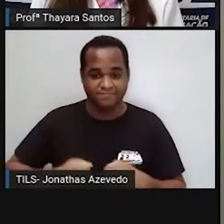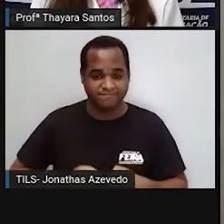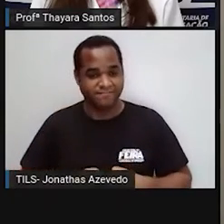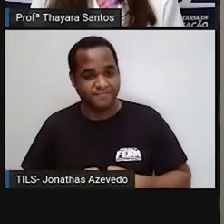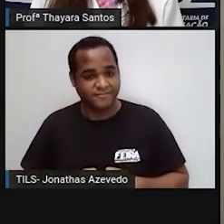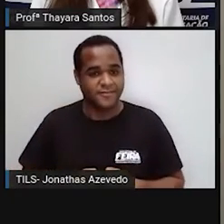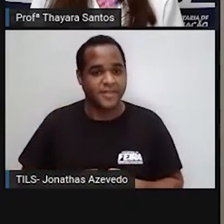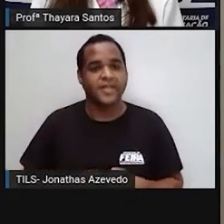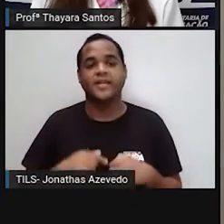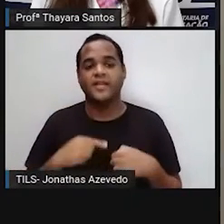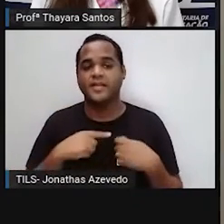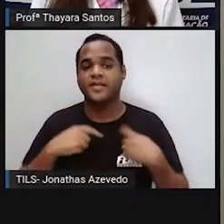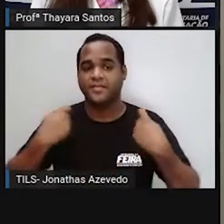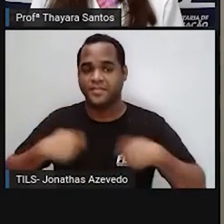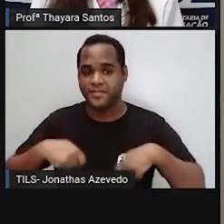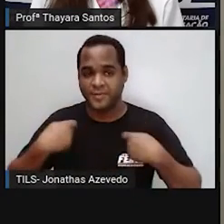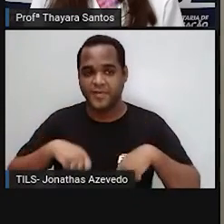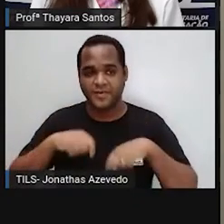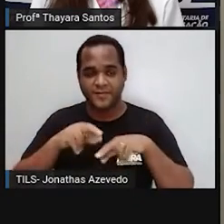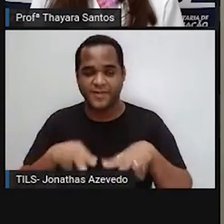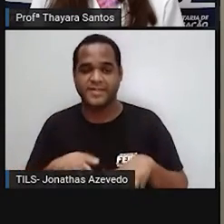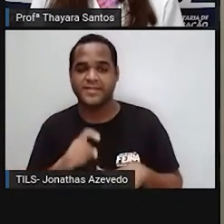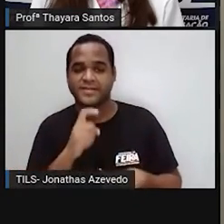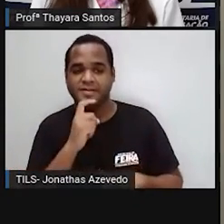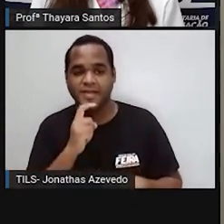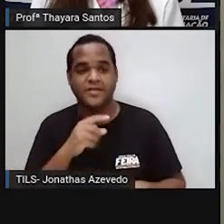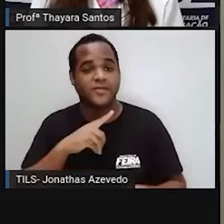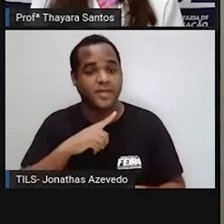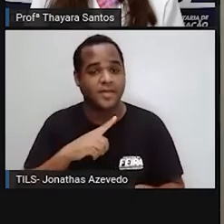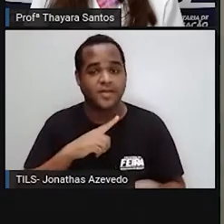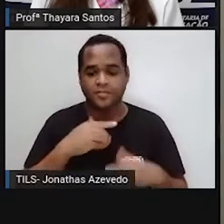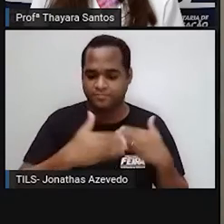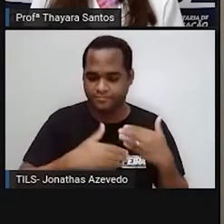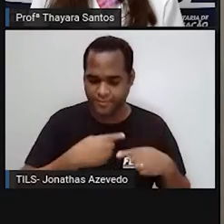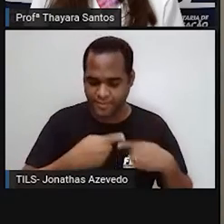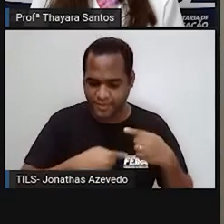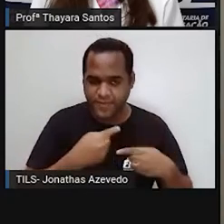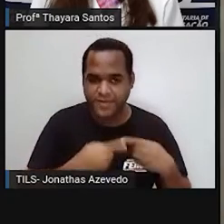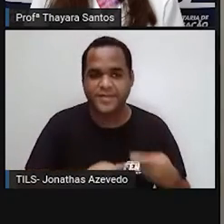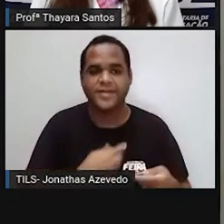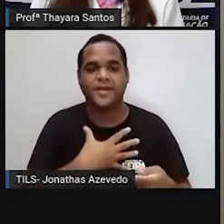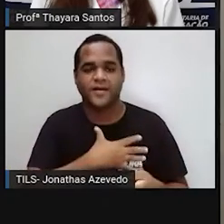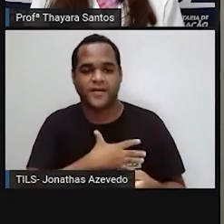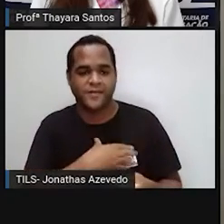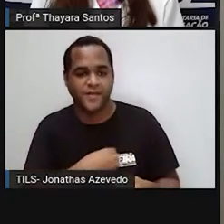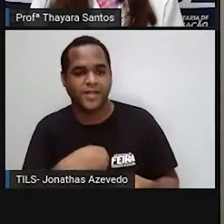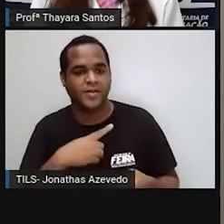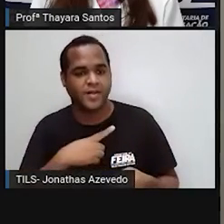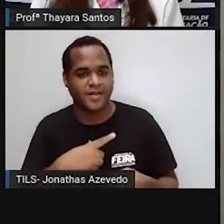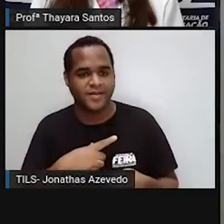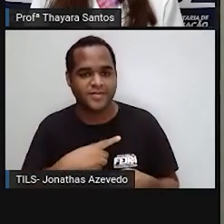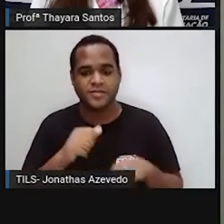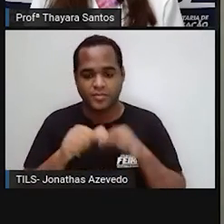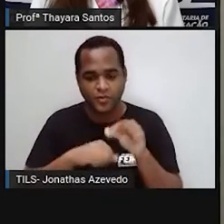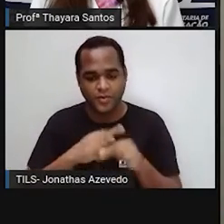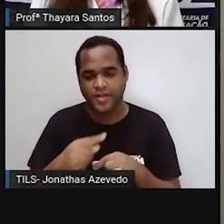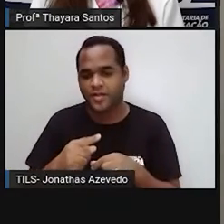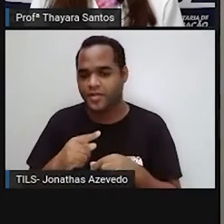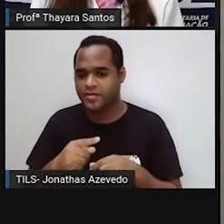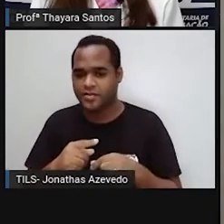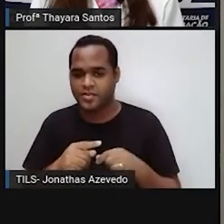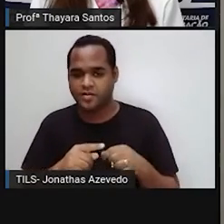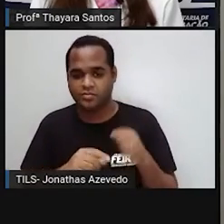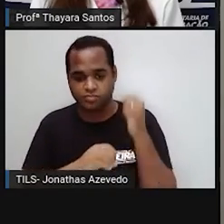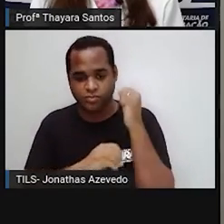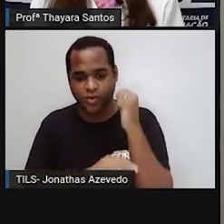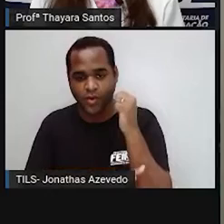precisam de áreas livres de gelo para poder reproduzir, para poder depositar, fazer os seus ninhos, colocar os seus ovos, terem os